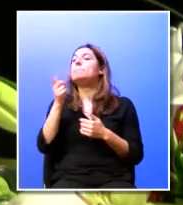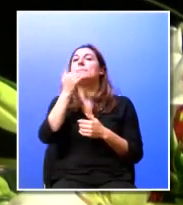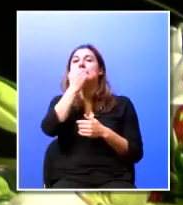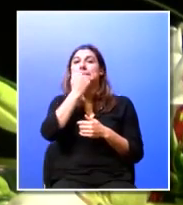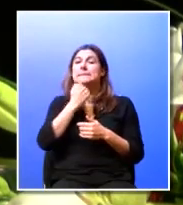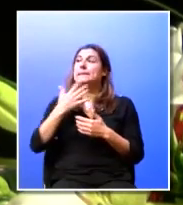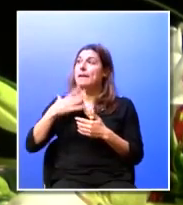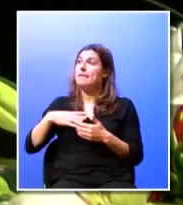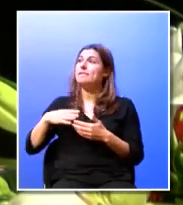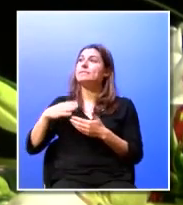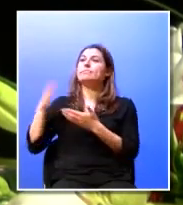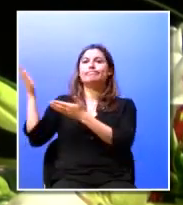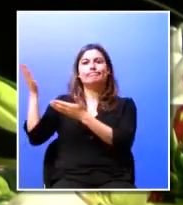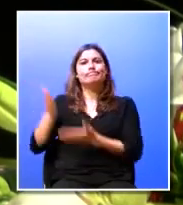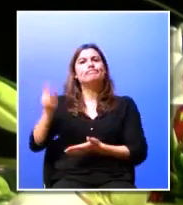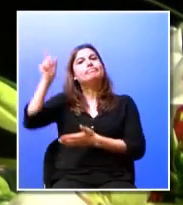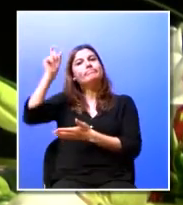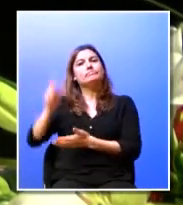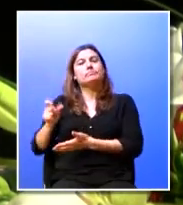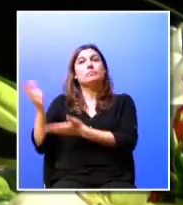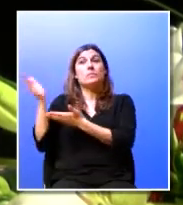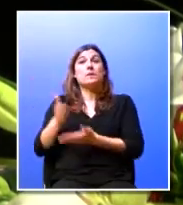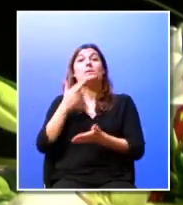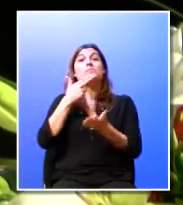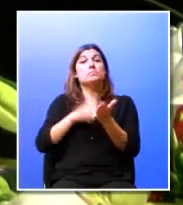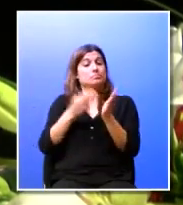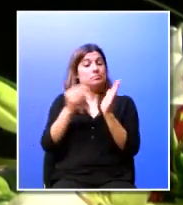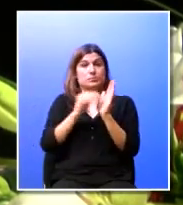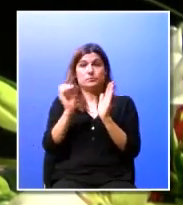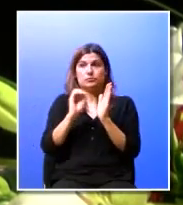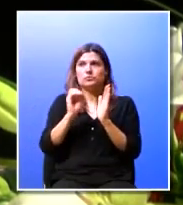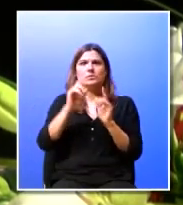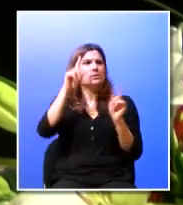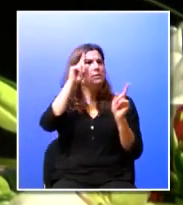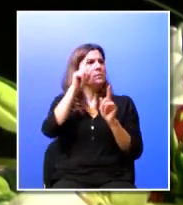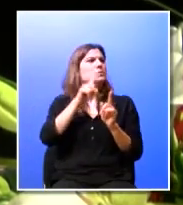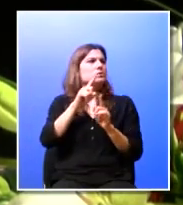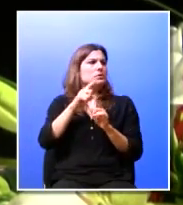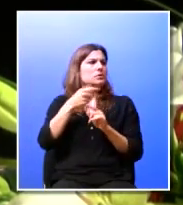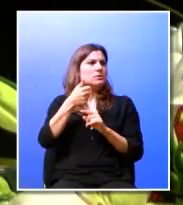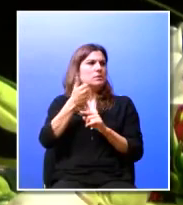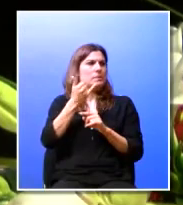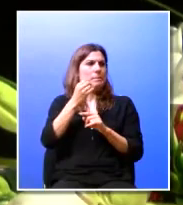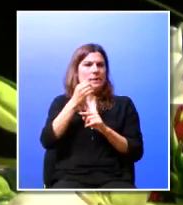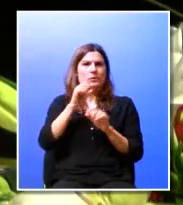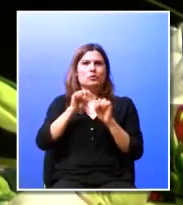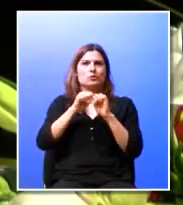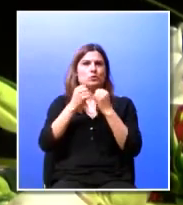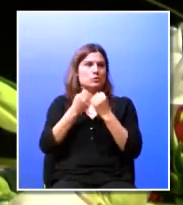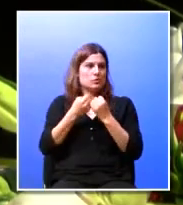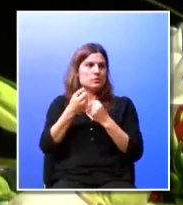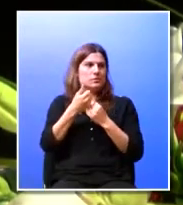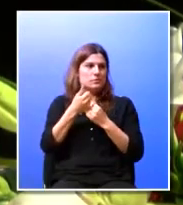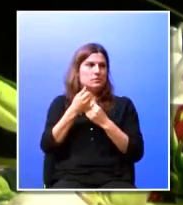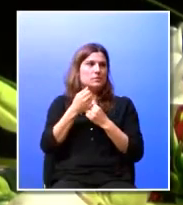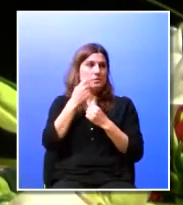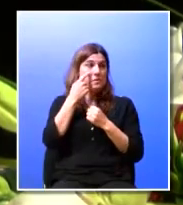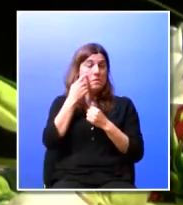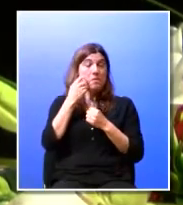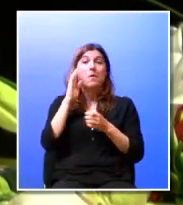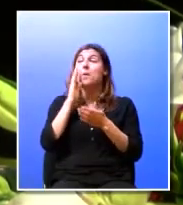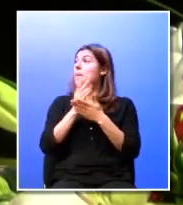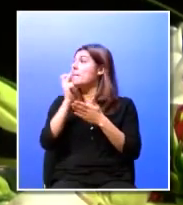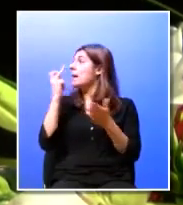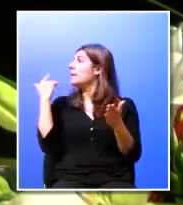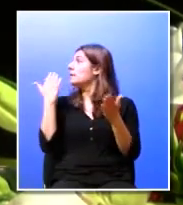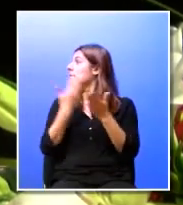gostaria de receber o convidado que não estava previsto que é o professor Curtis Fritz que é biosociólogo e que tem dedicado os últimos anos a estudar